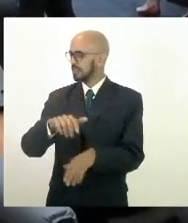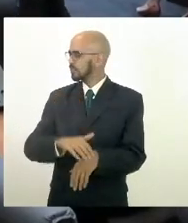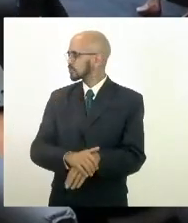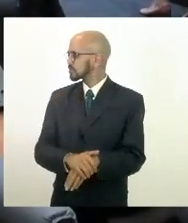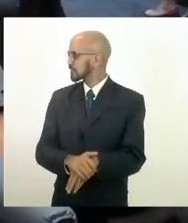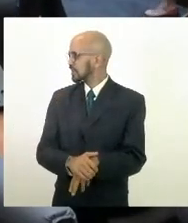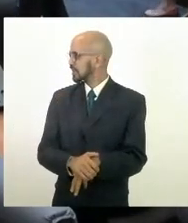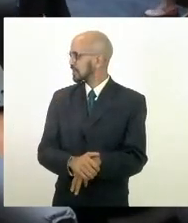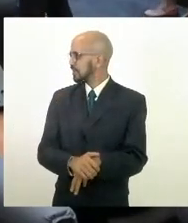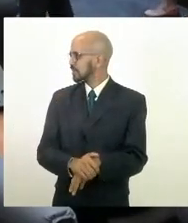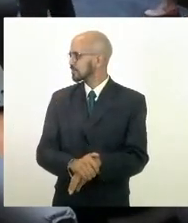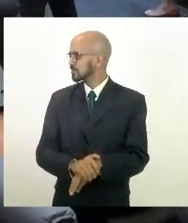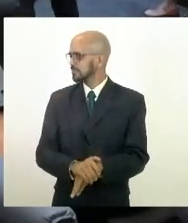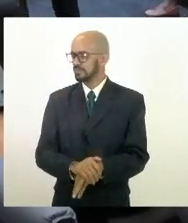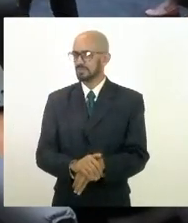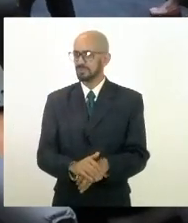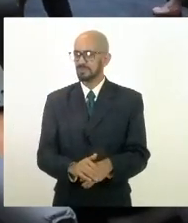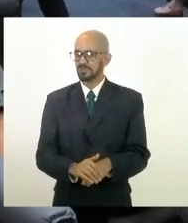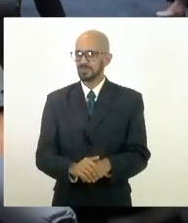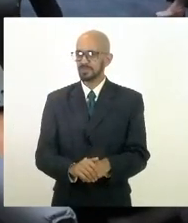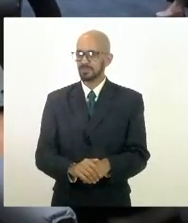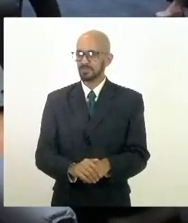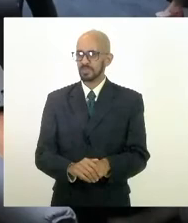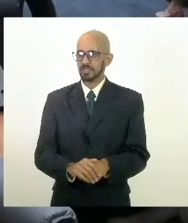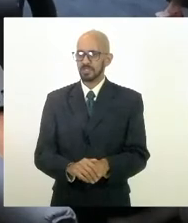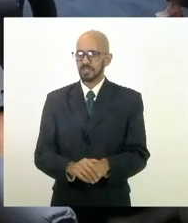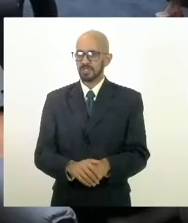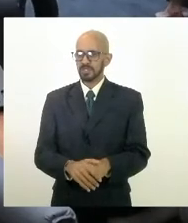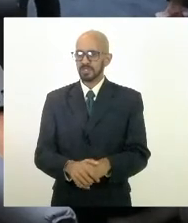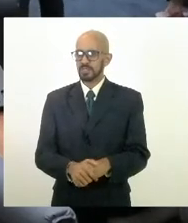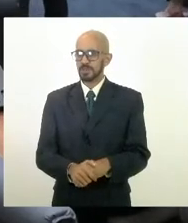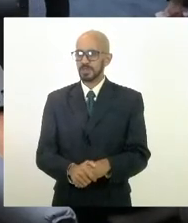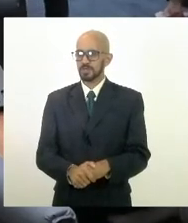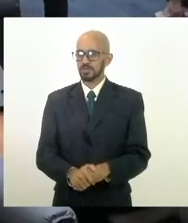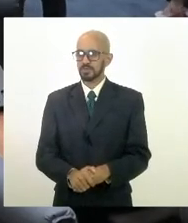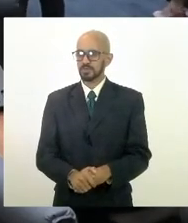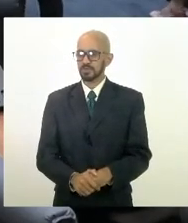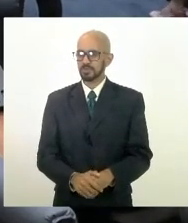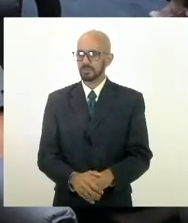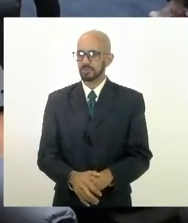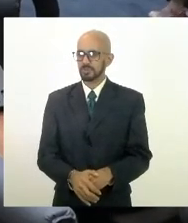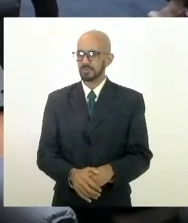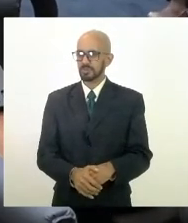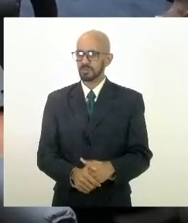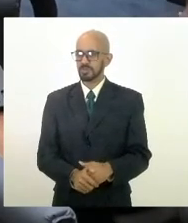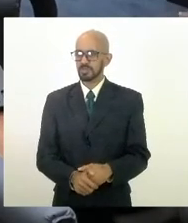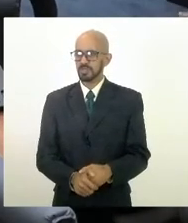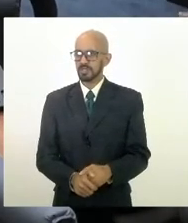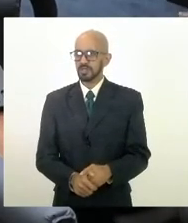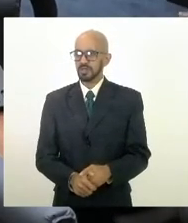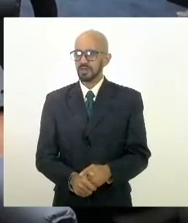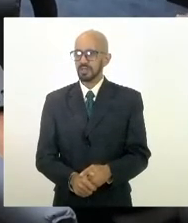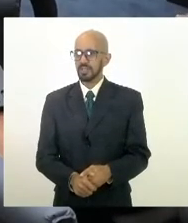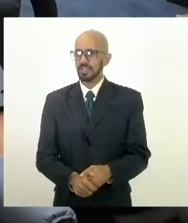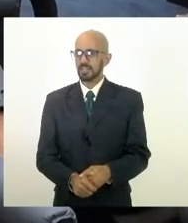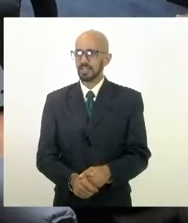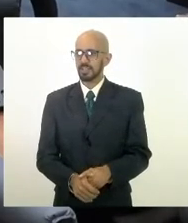Oi Oi vai aí